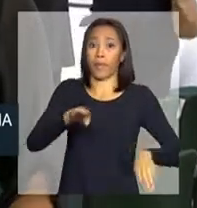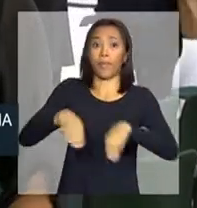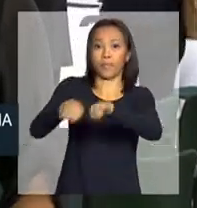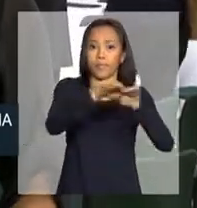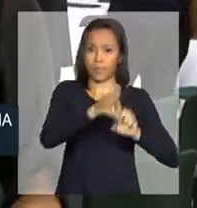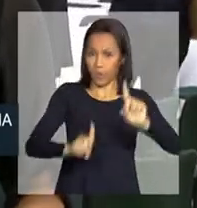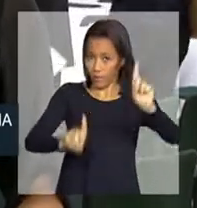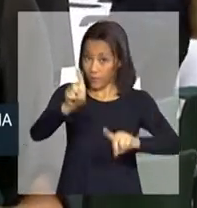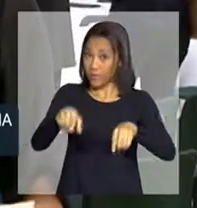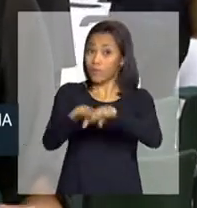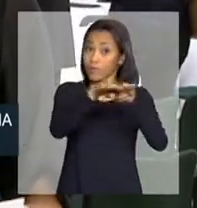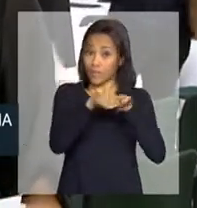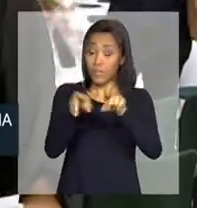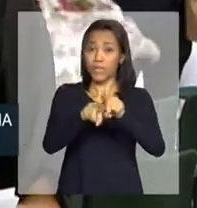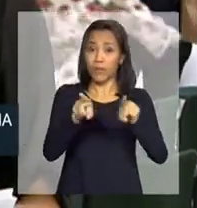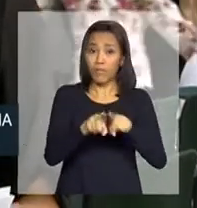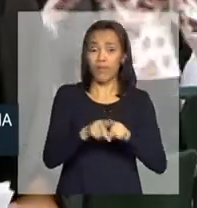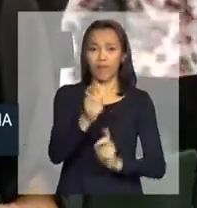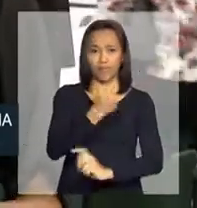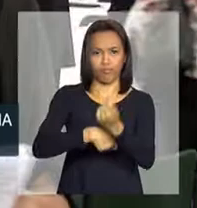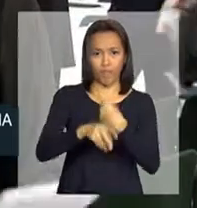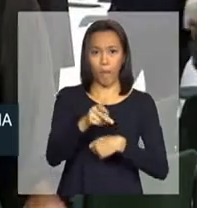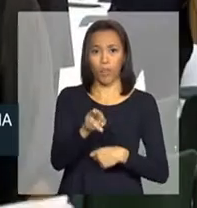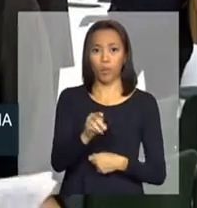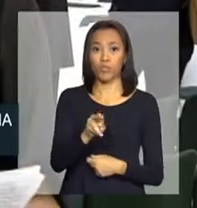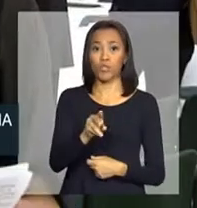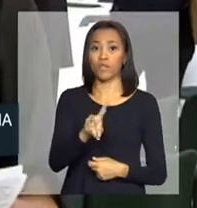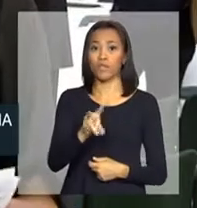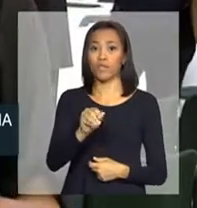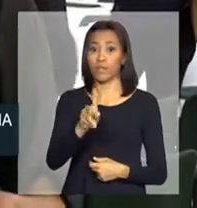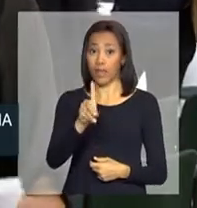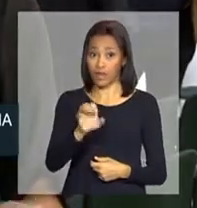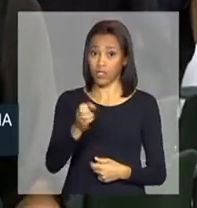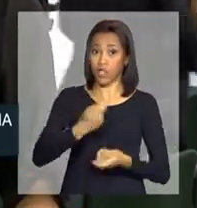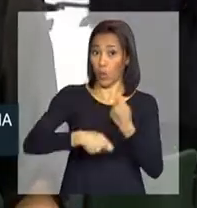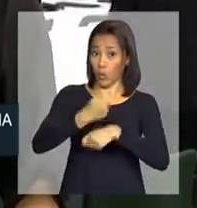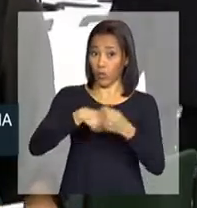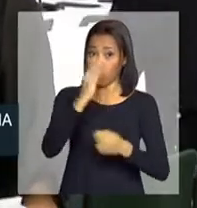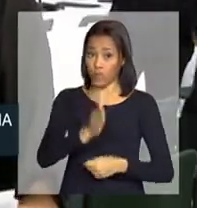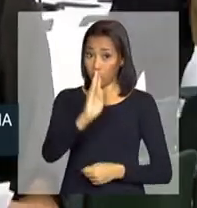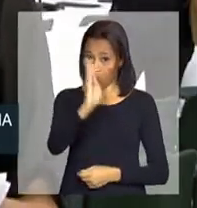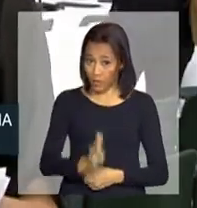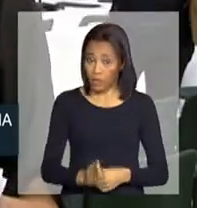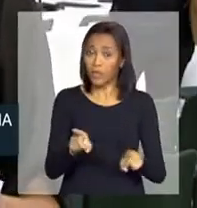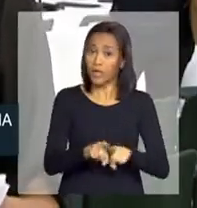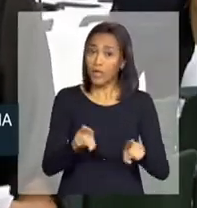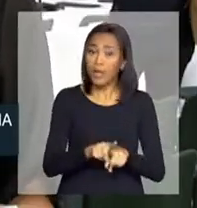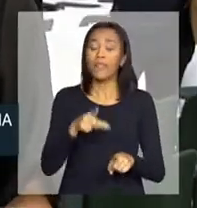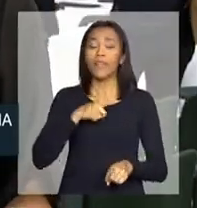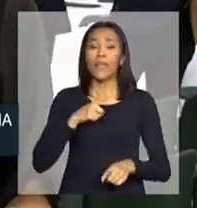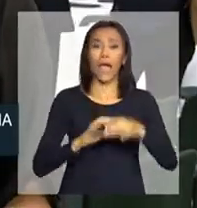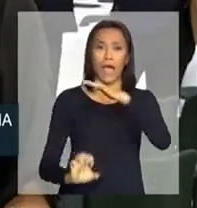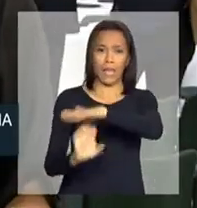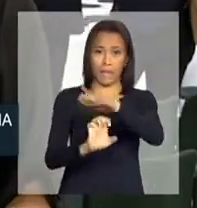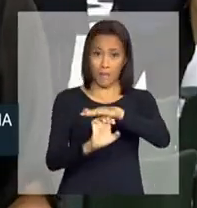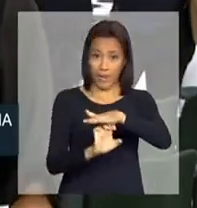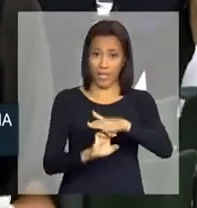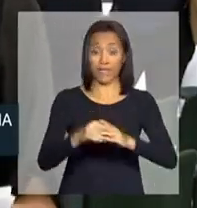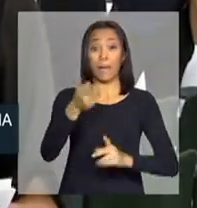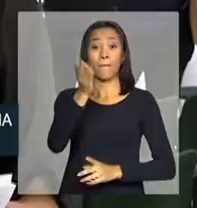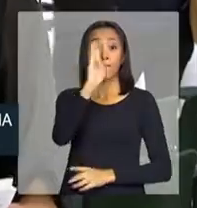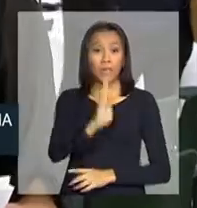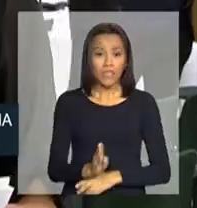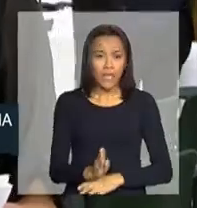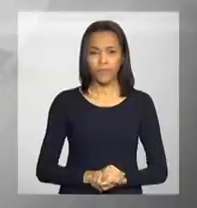produtividade da economia brasileira. A medida também inclui a criação da empresa brasileira de pesquisa